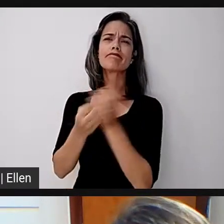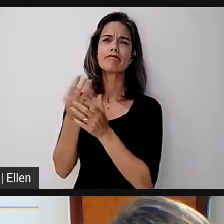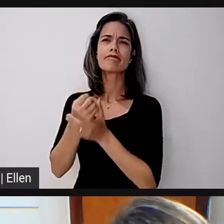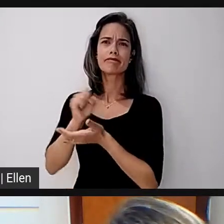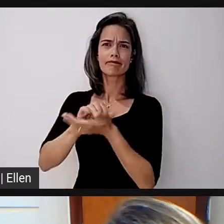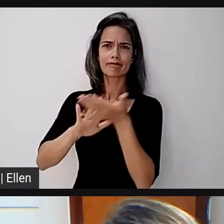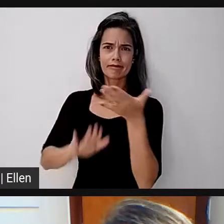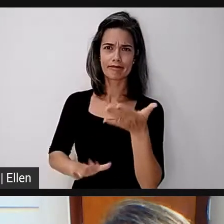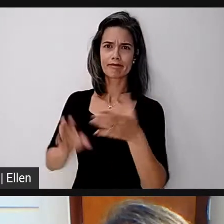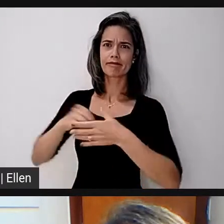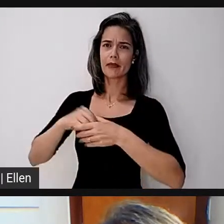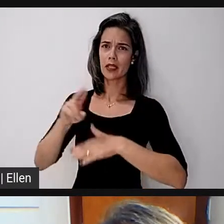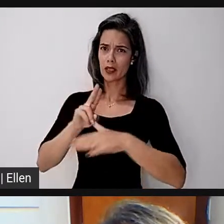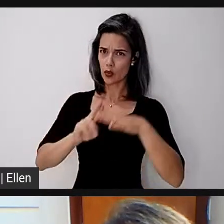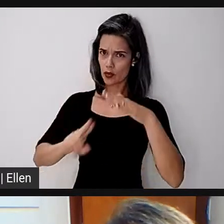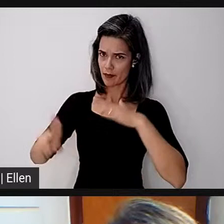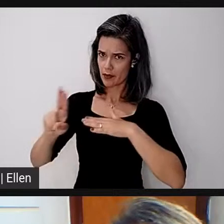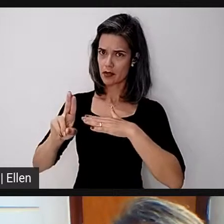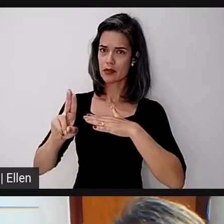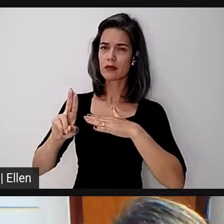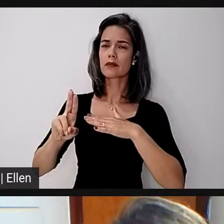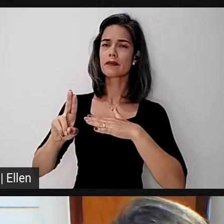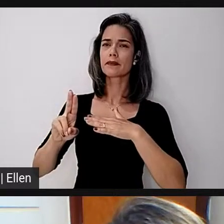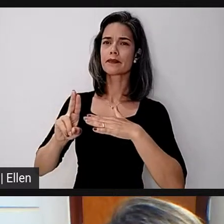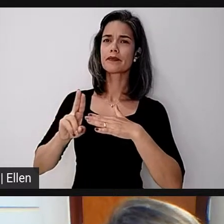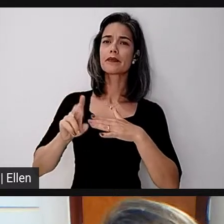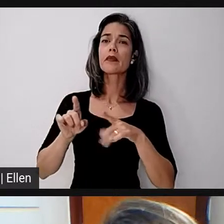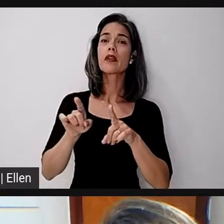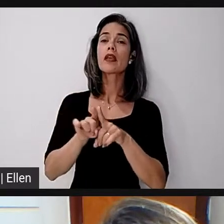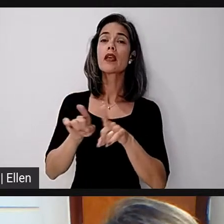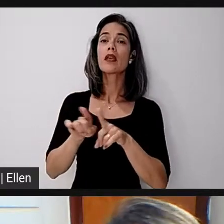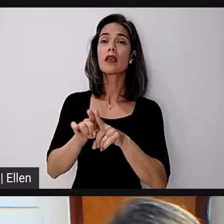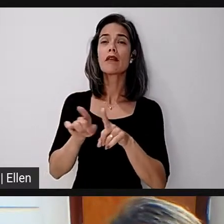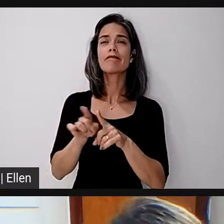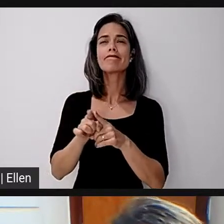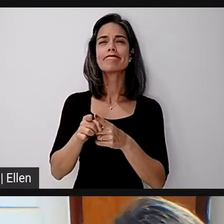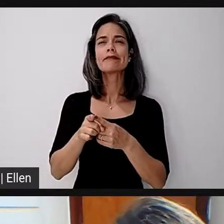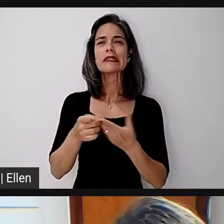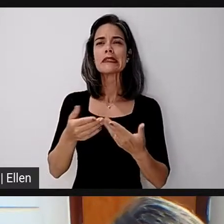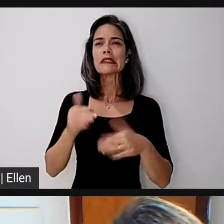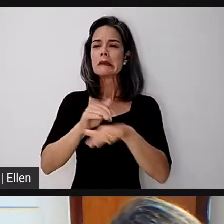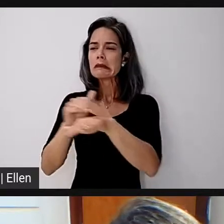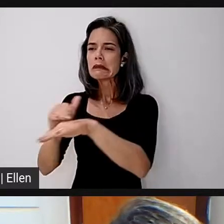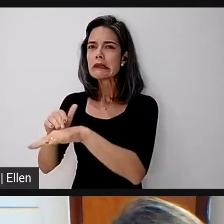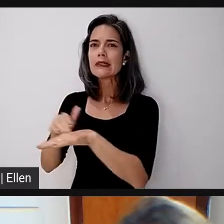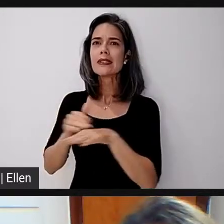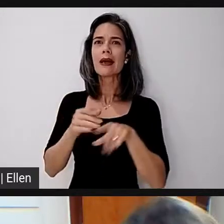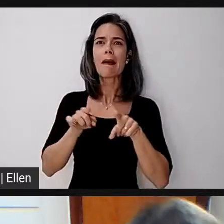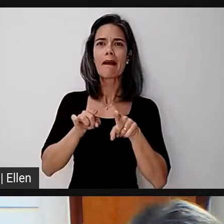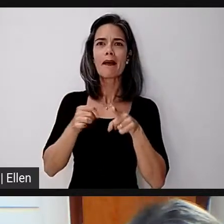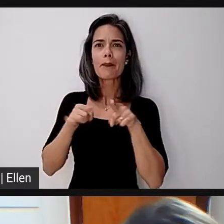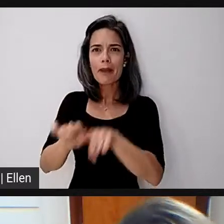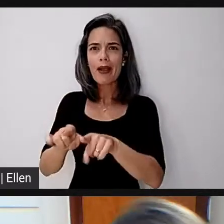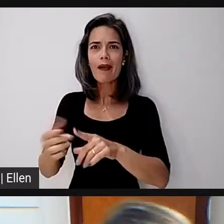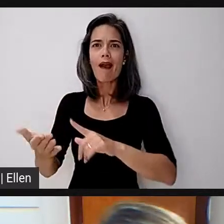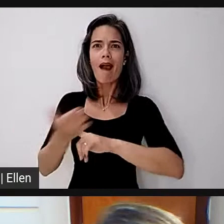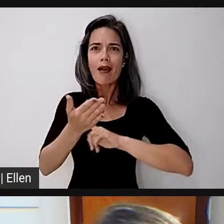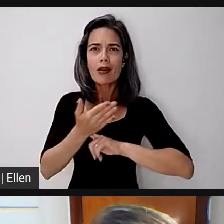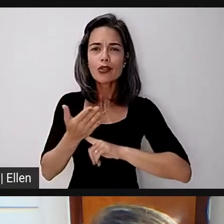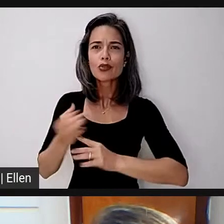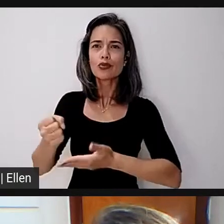né? Da universidade, né? E fomentar convênios, parcerias, para viabilizar projetos